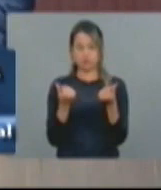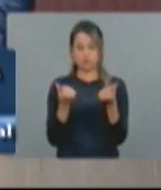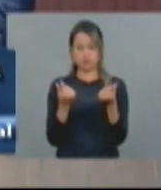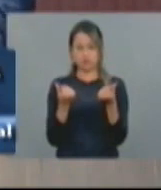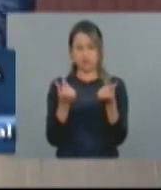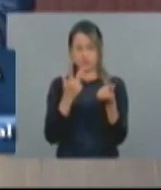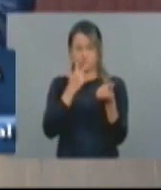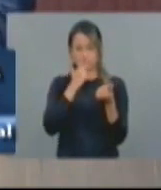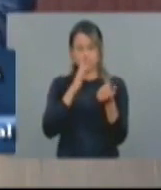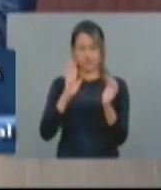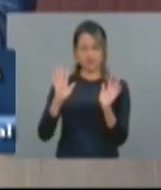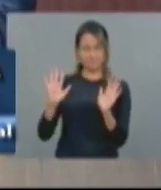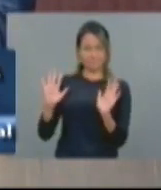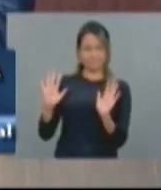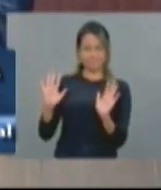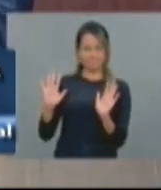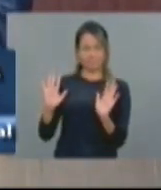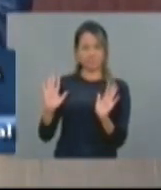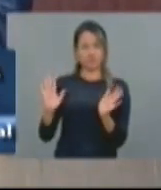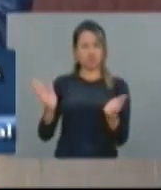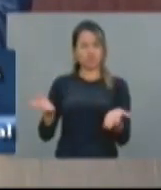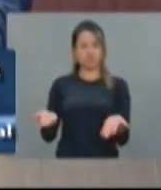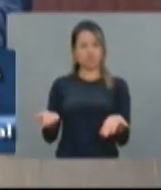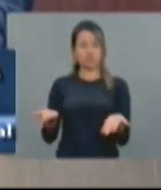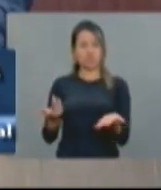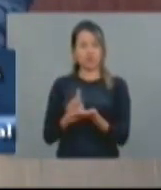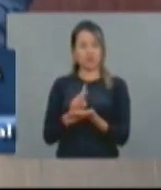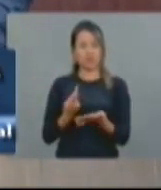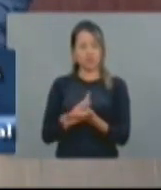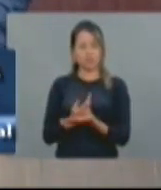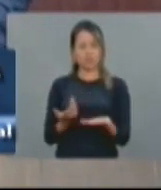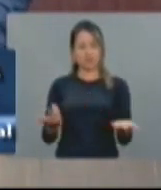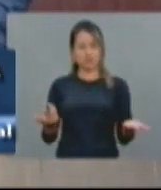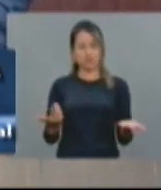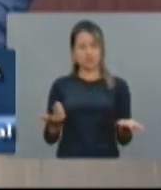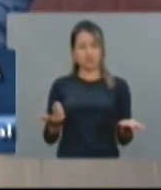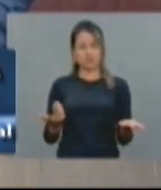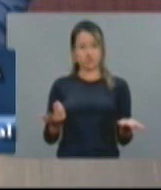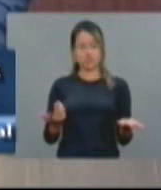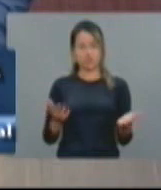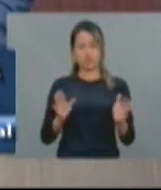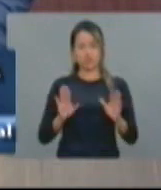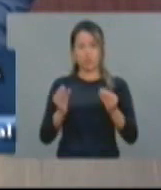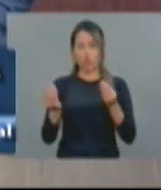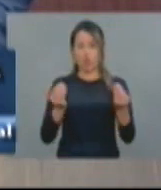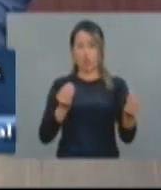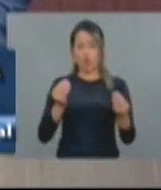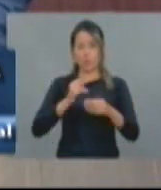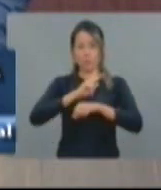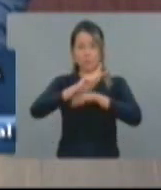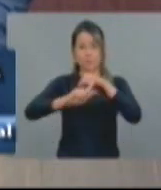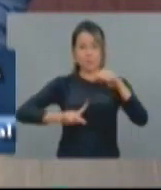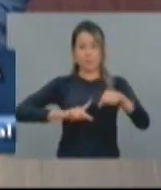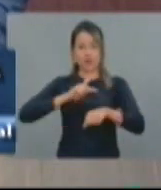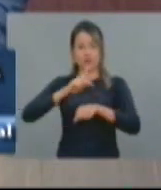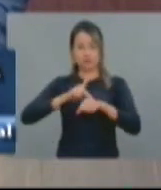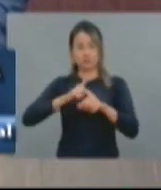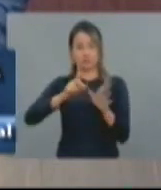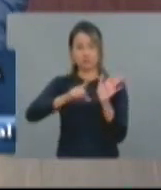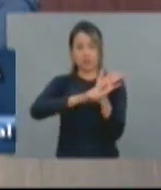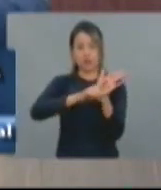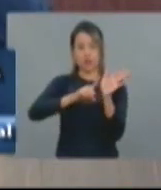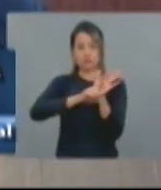coloca o pé atrás, deputado Carlos Matos. Ninguém quer investir em um país que está no vermelho,